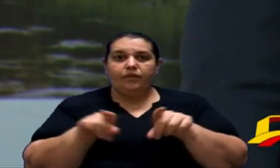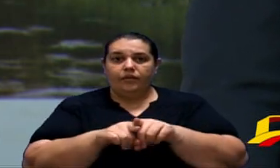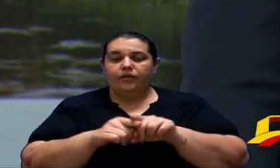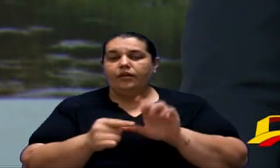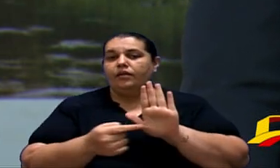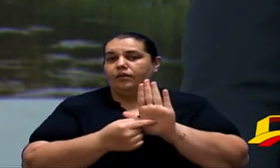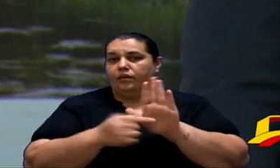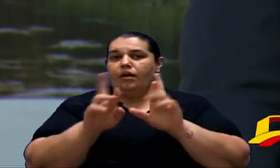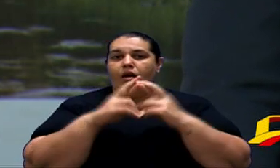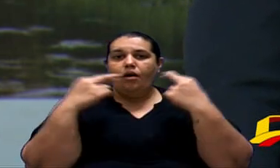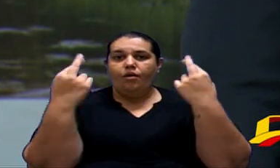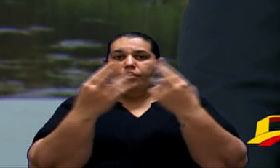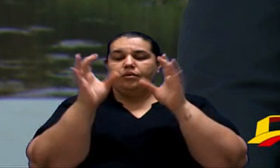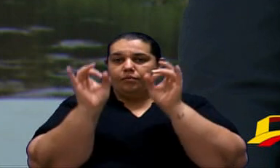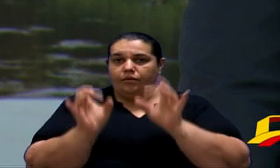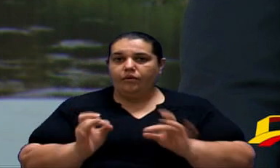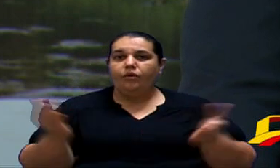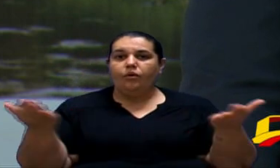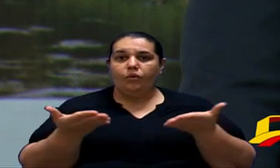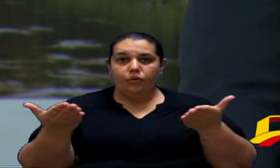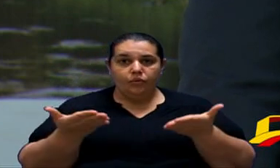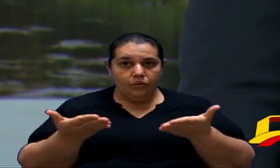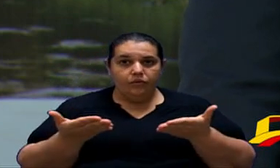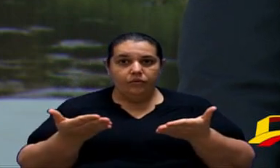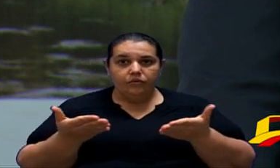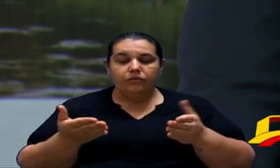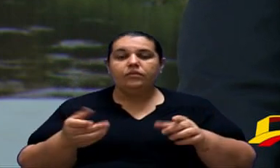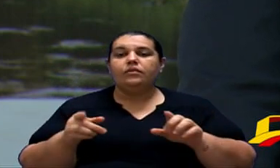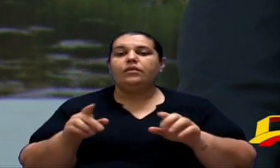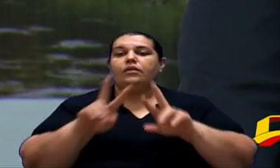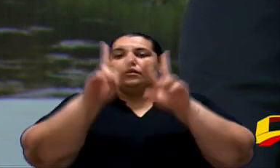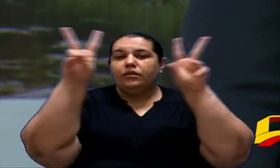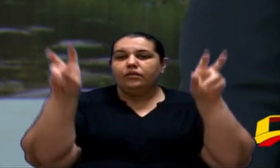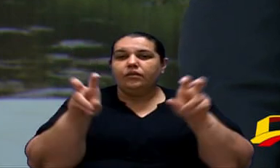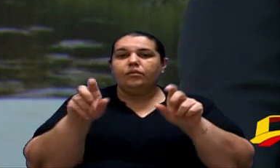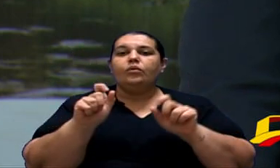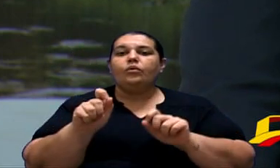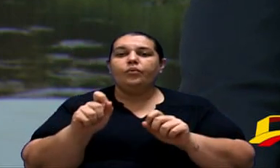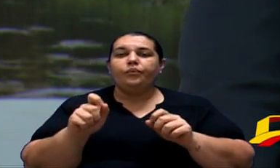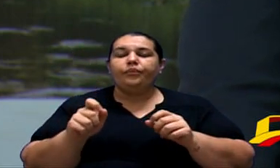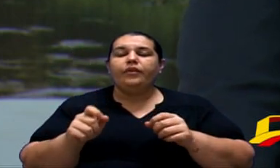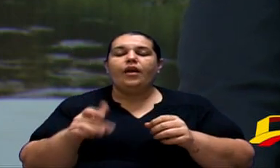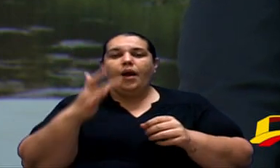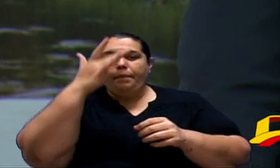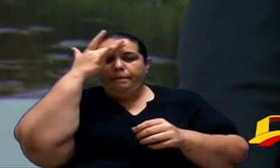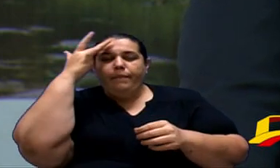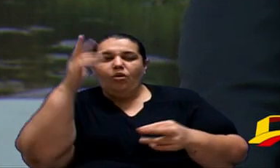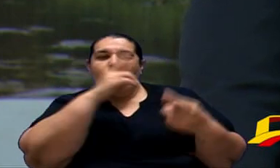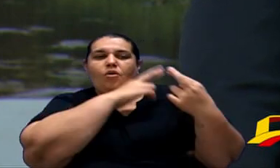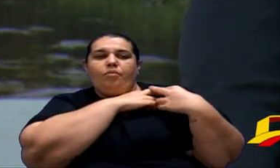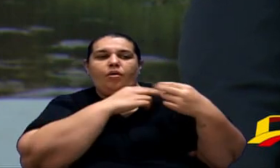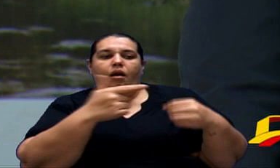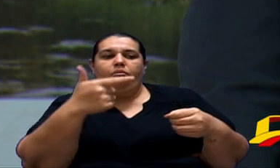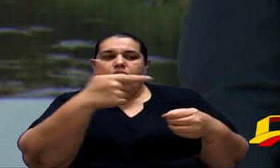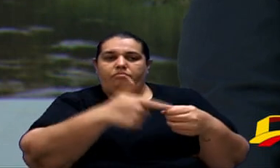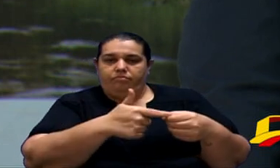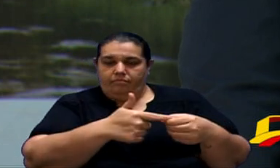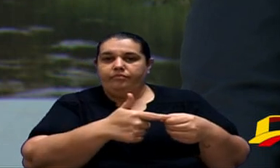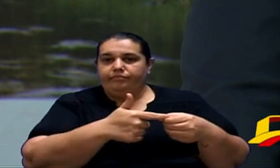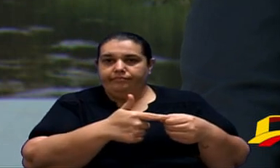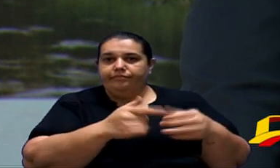presidência da audiência da República é trazer voga a temática referente ao self-service imposto de combustíveis